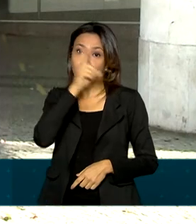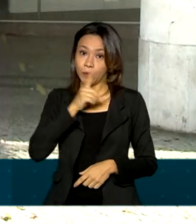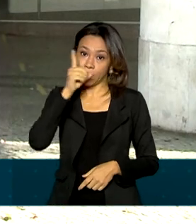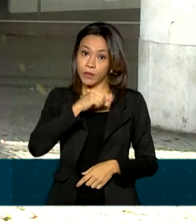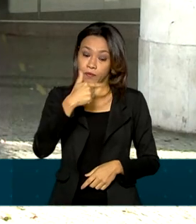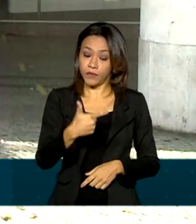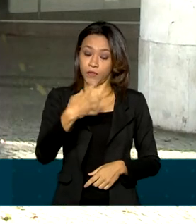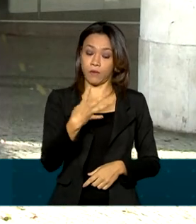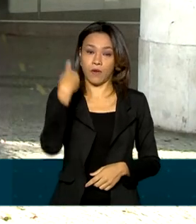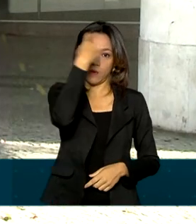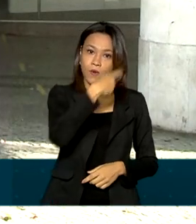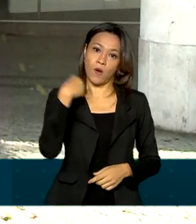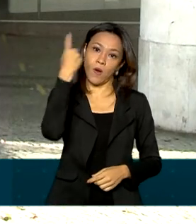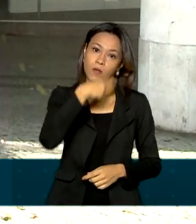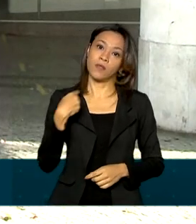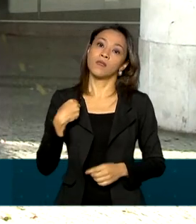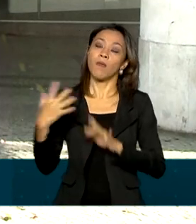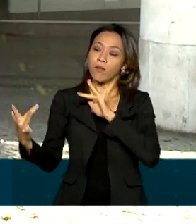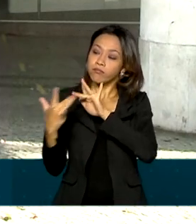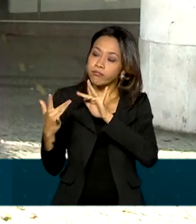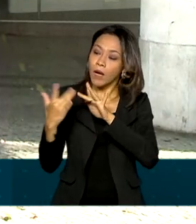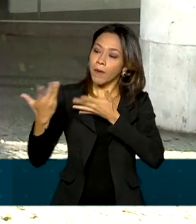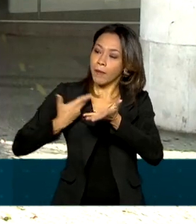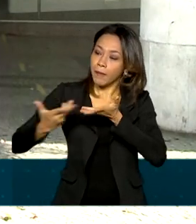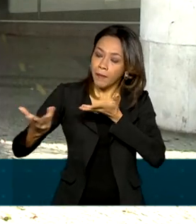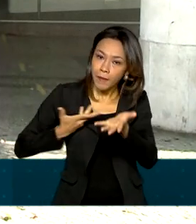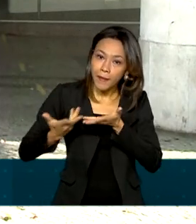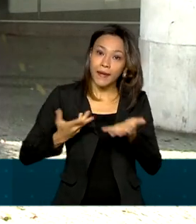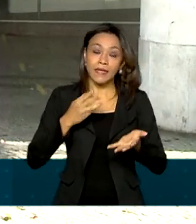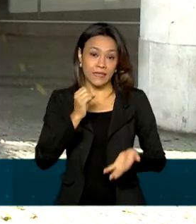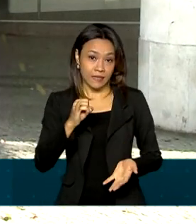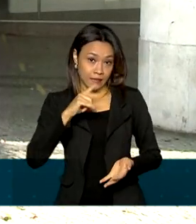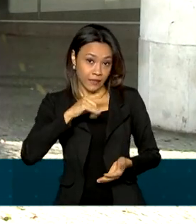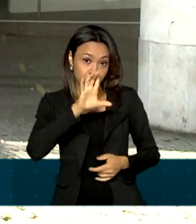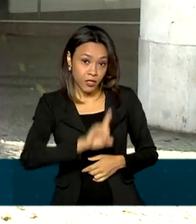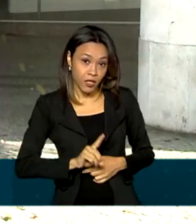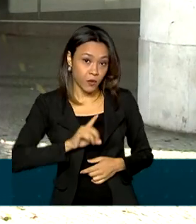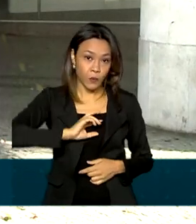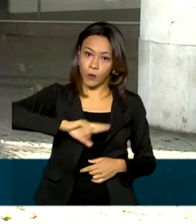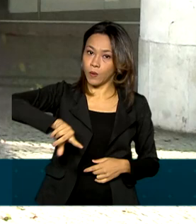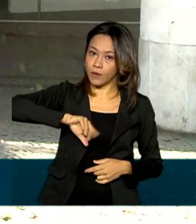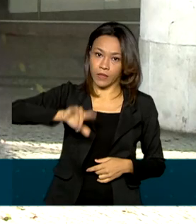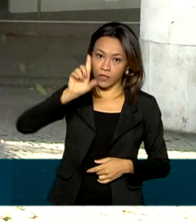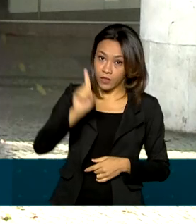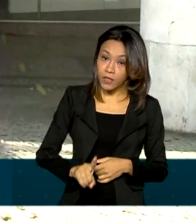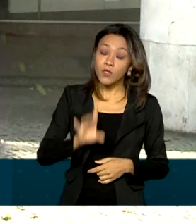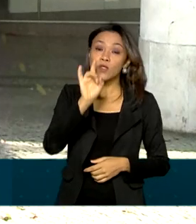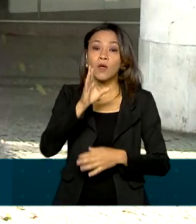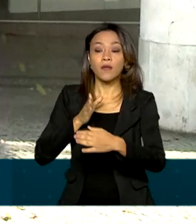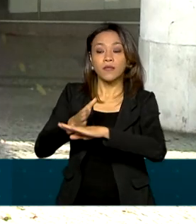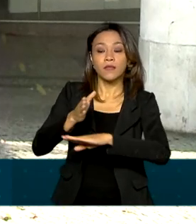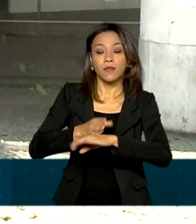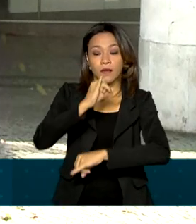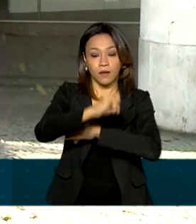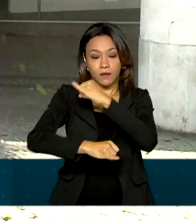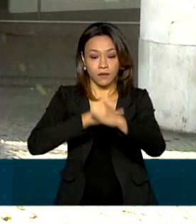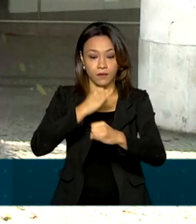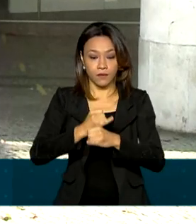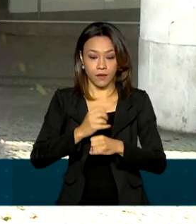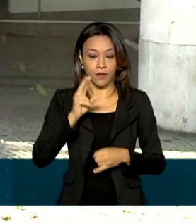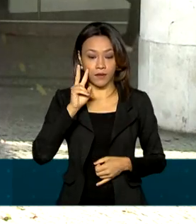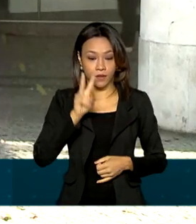do dia, para atender os beneficiários. E para saber se tem direito ou não ao benefício, basta acessar o site cidadania